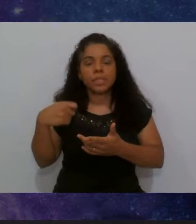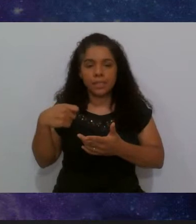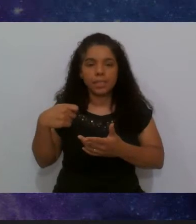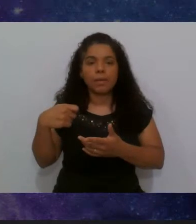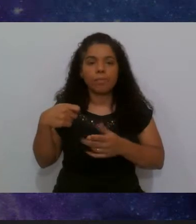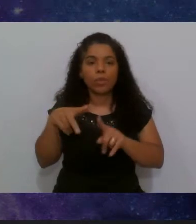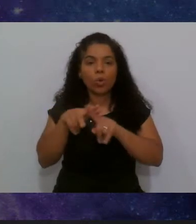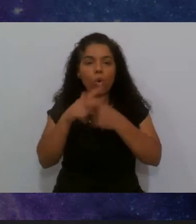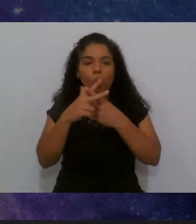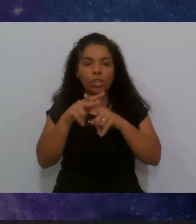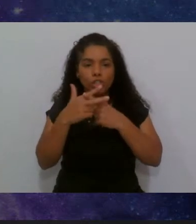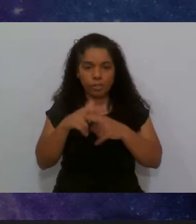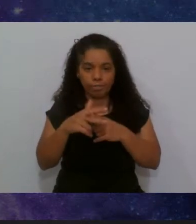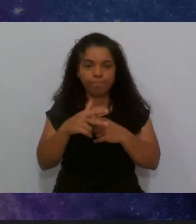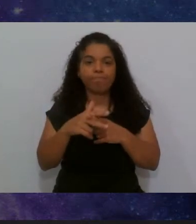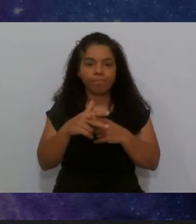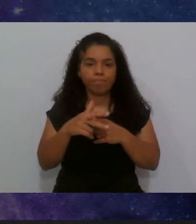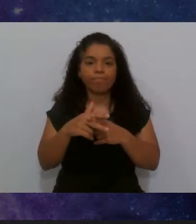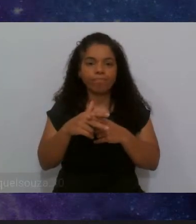corrigir